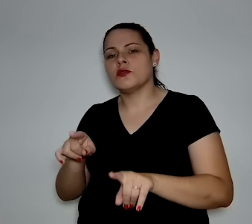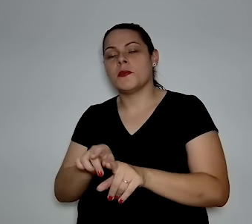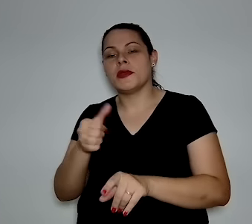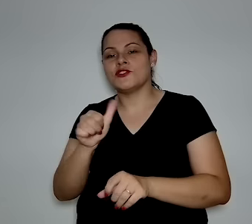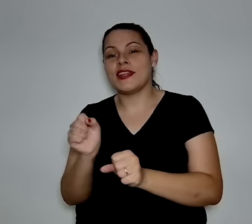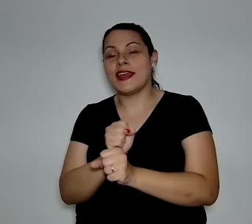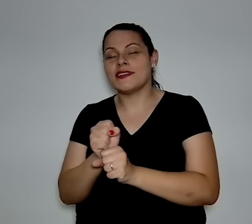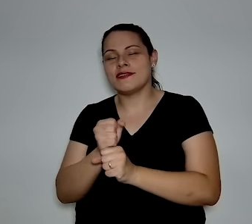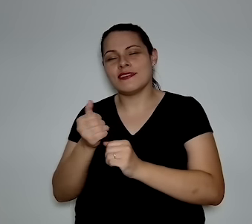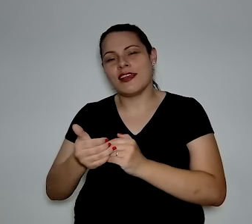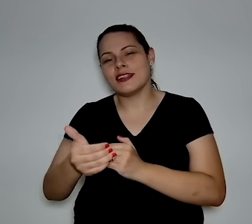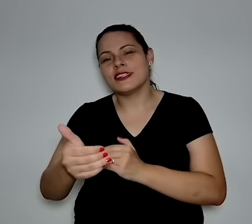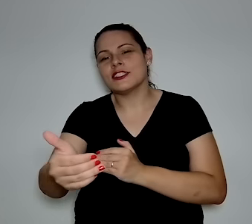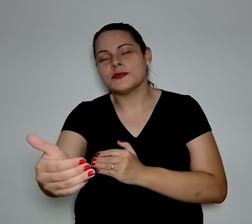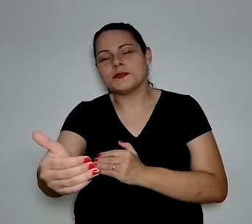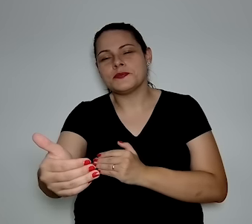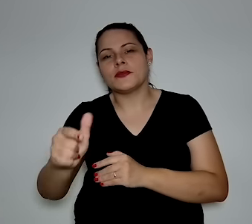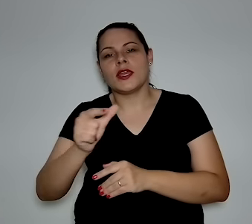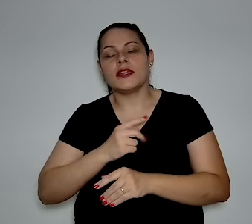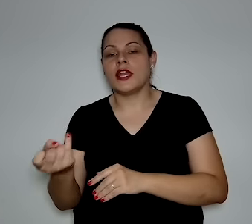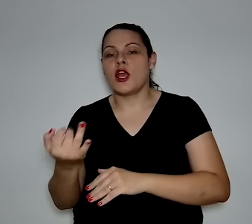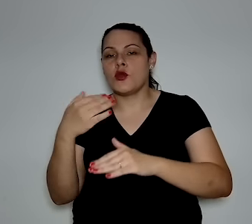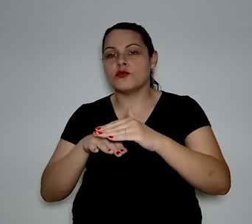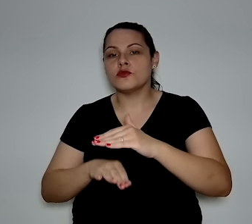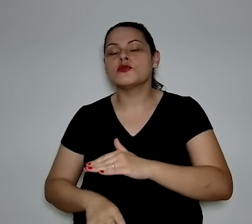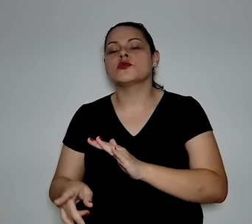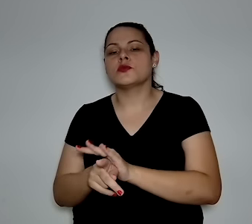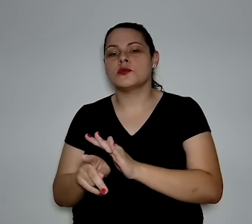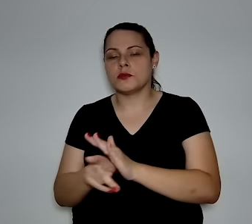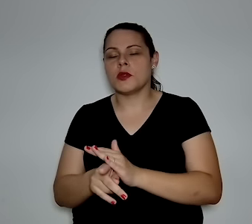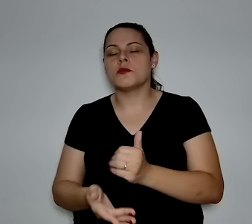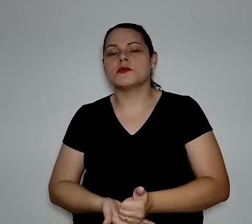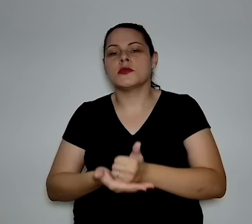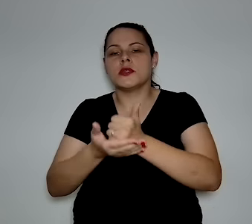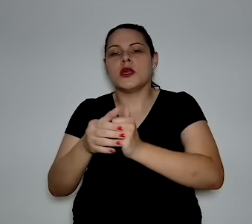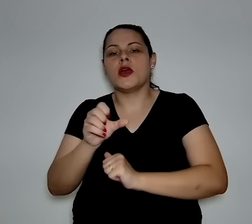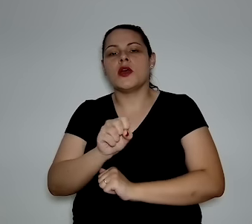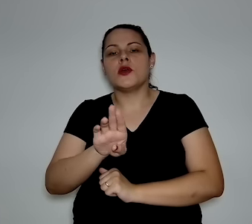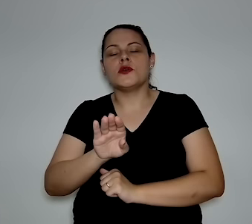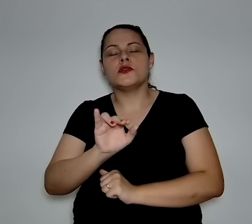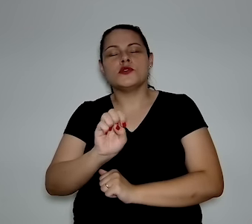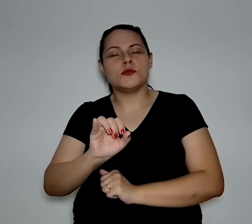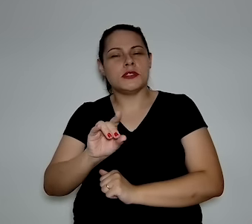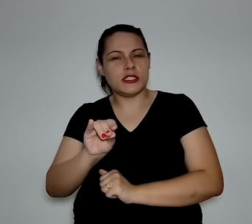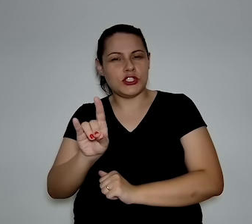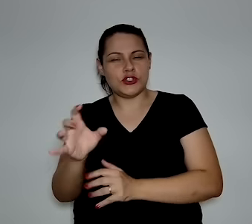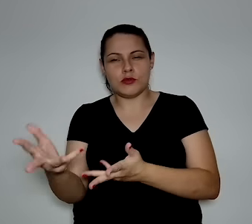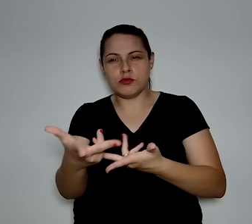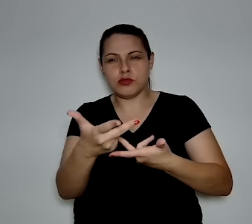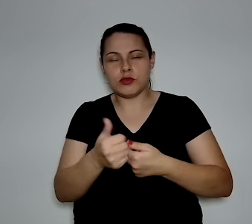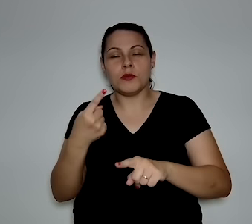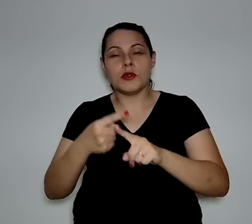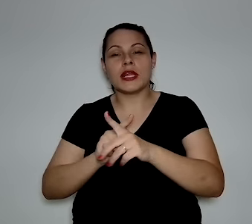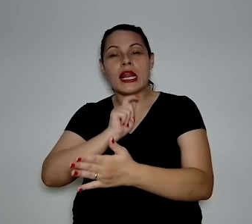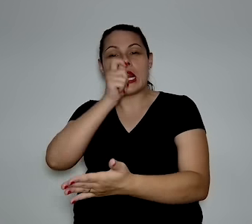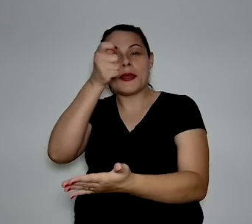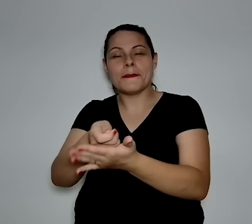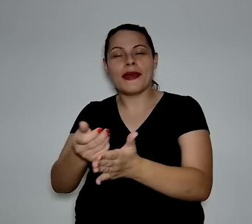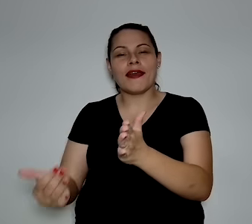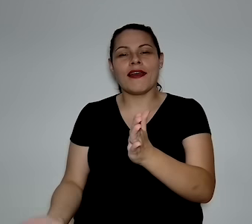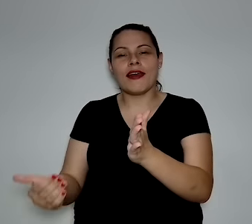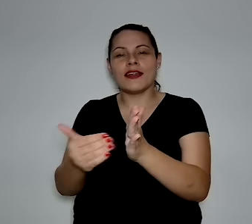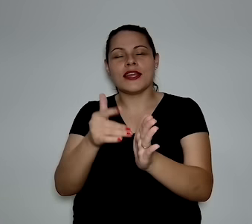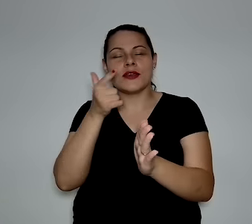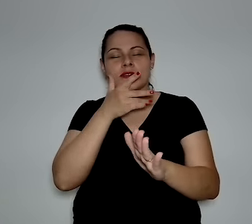decenal de 10 anos e com fundos, investimentos, subsídios e subvenções? Ele paga